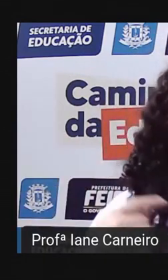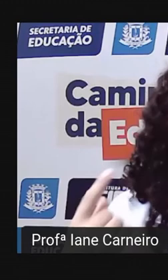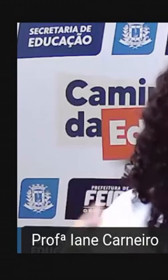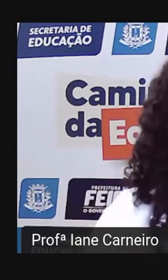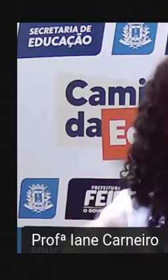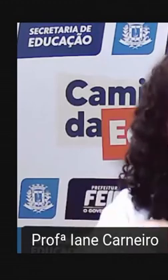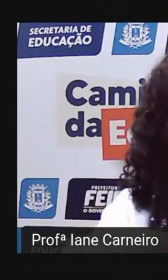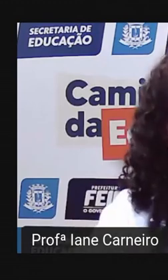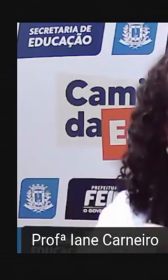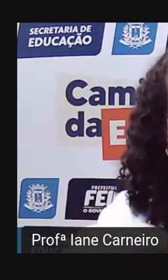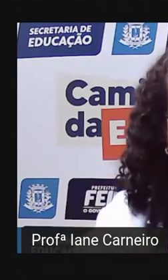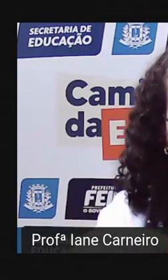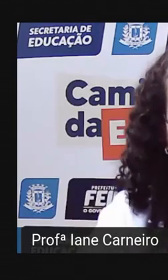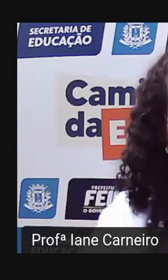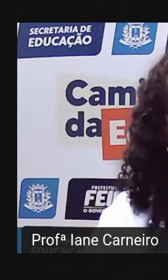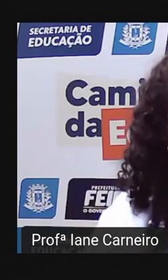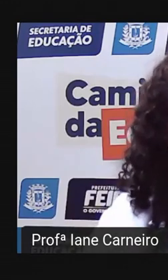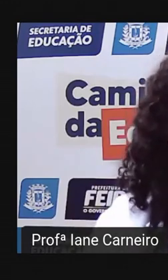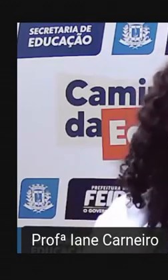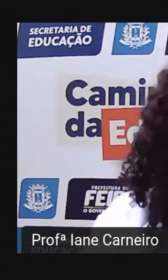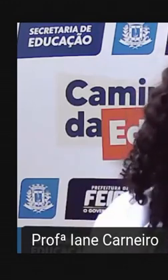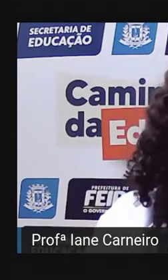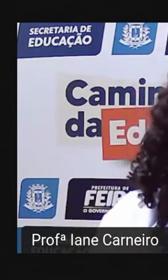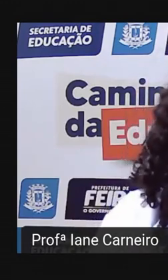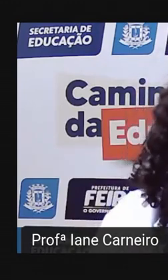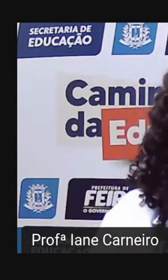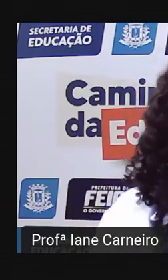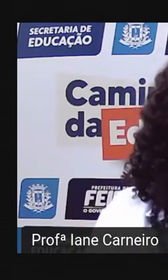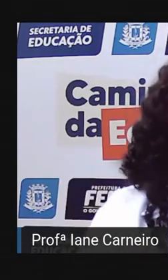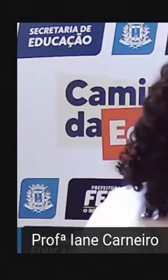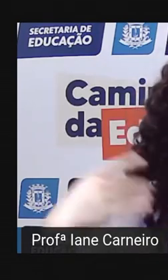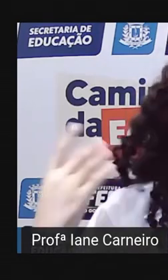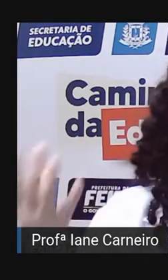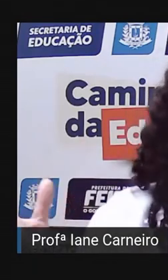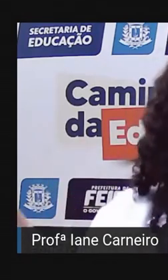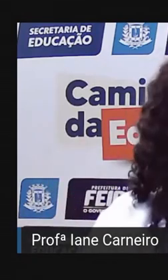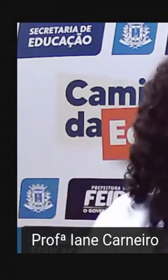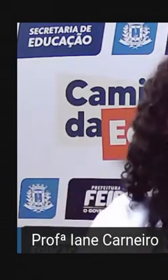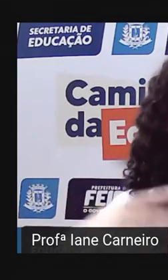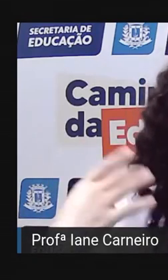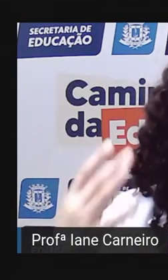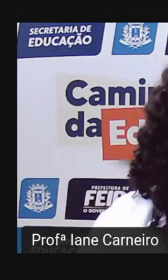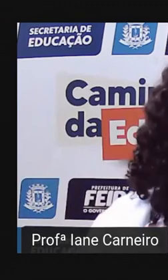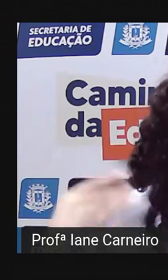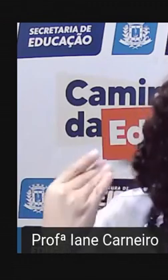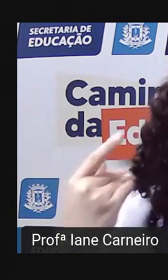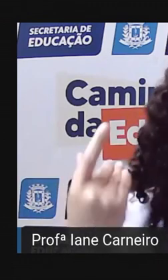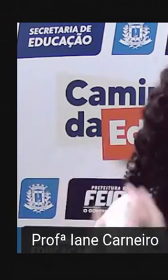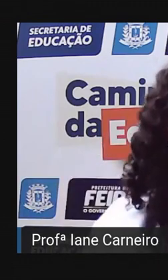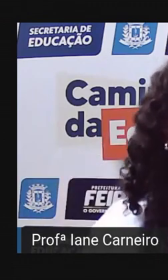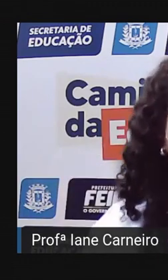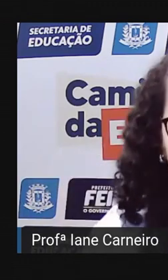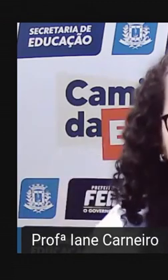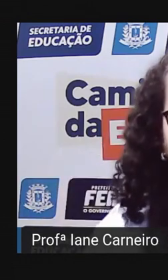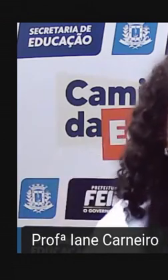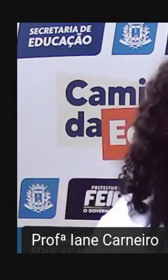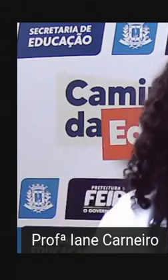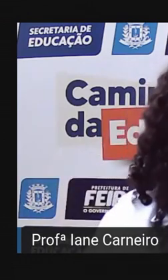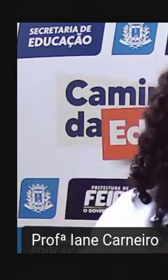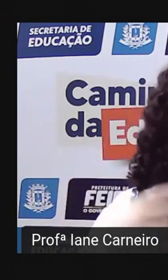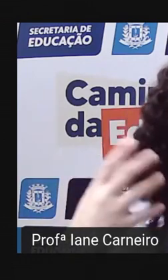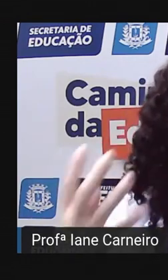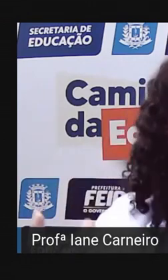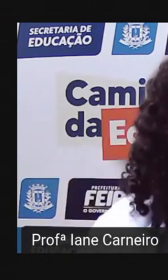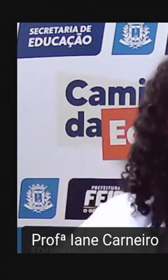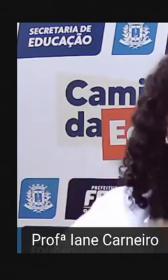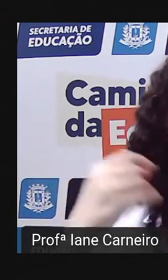Pode também brincar com aquela De De cobrinha, né? E de outras formas que vocês podem usar Aí a criatividade de vocês O